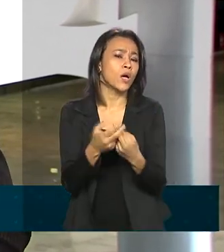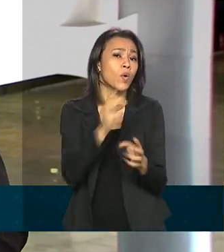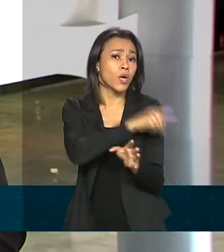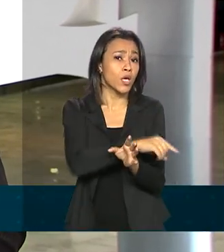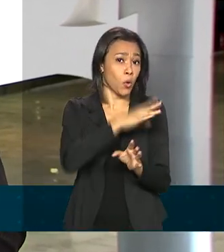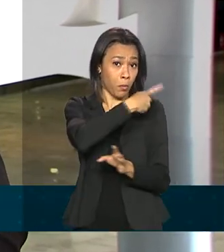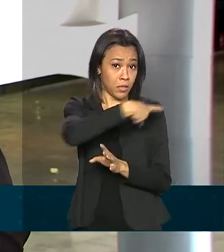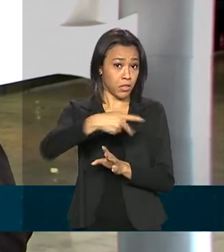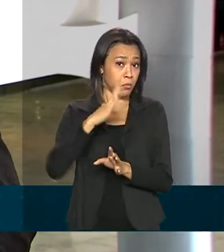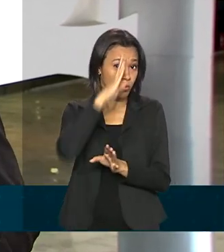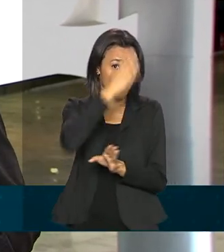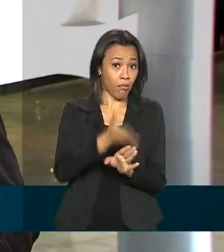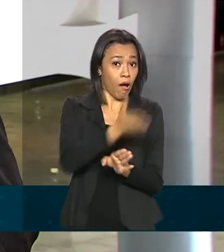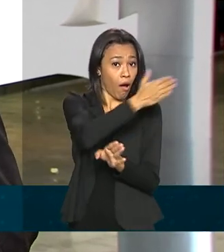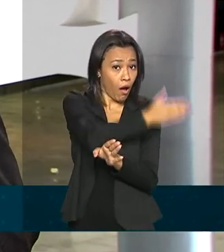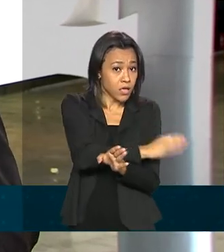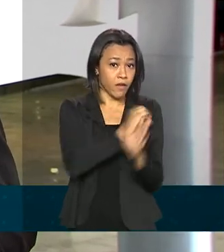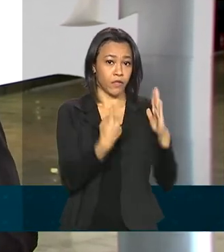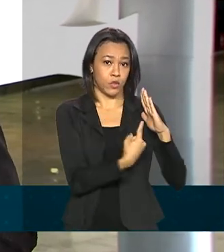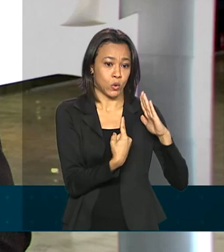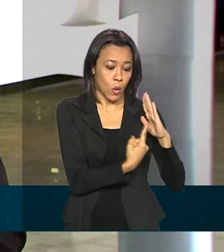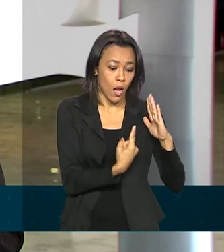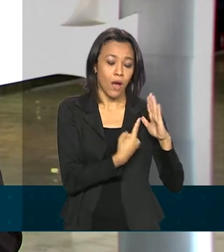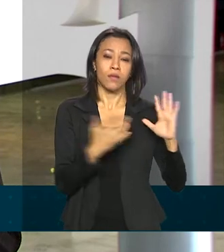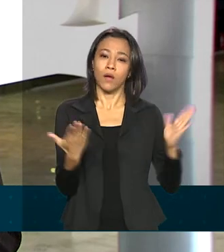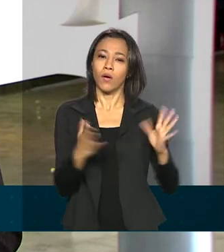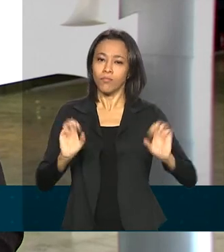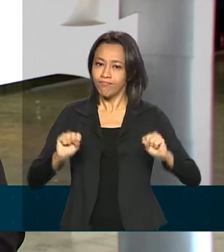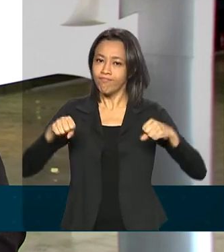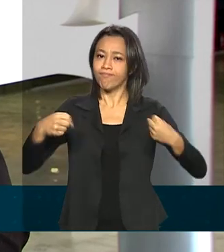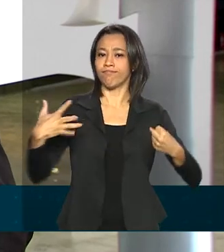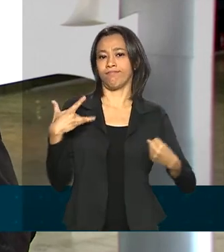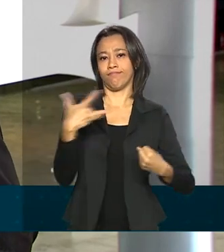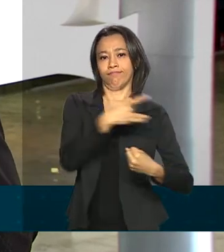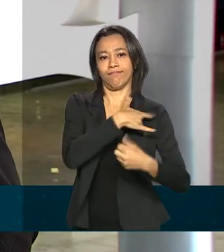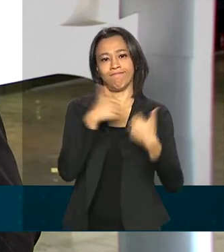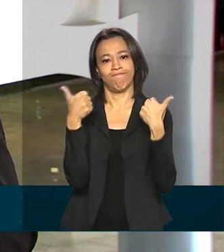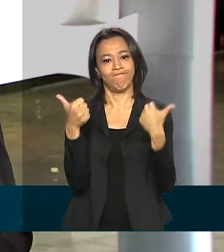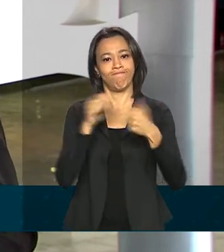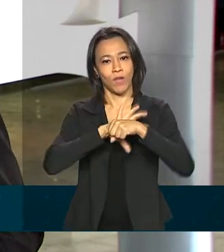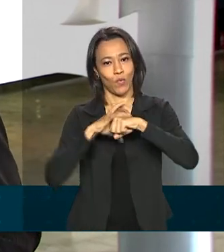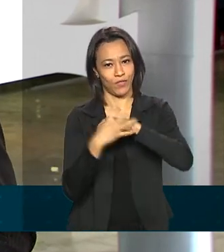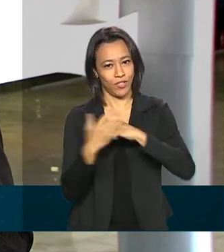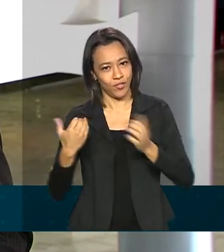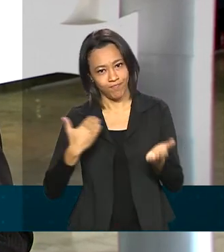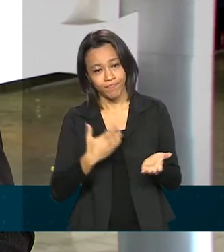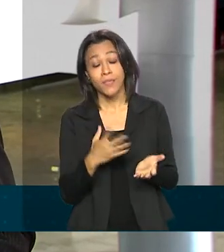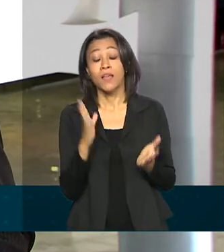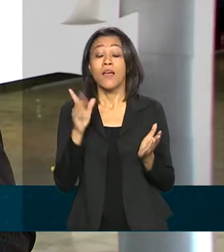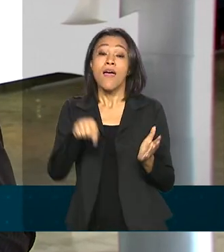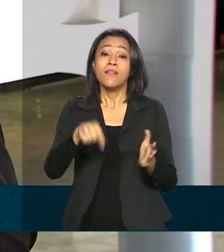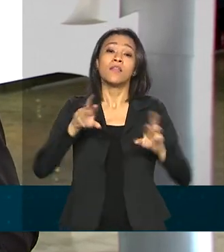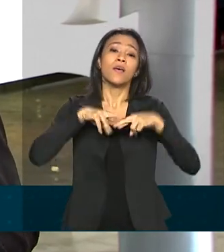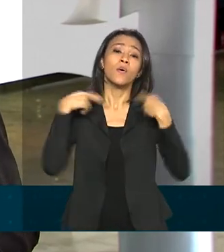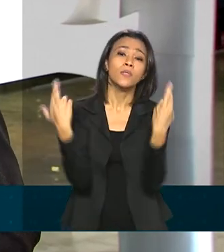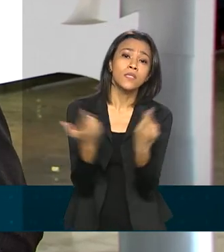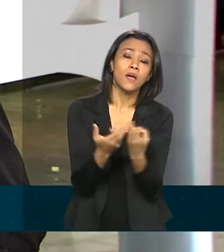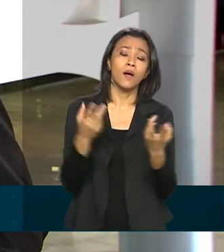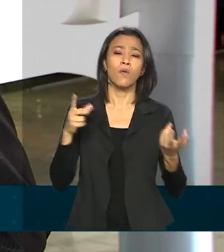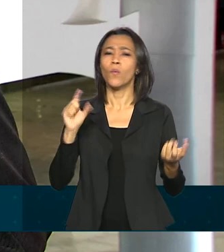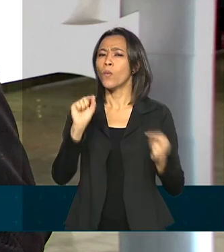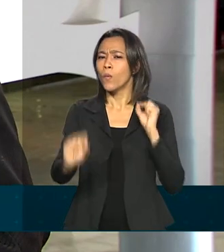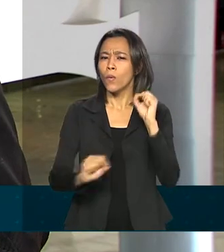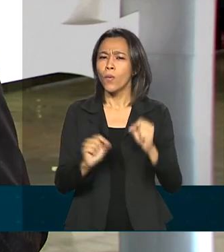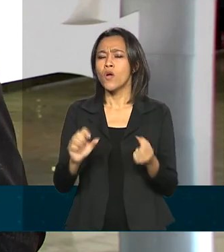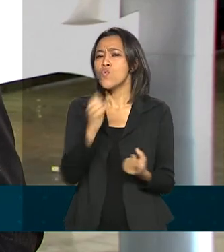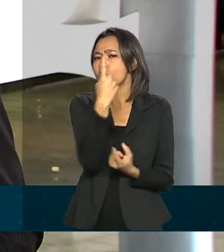ter cumprido isolamento e se recuperado da Covid-19. Essa reunião do presidente com todos os ministros do governo tem ocorrido,